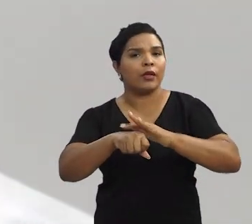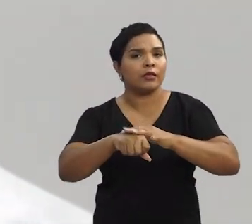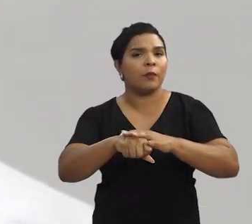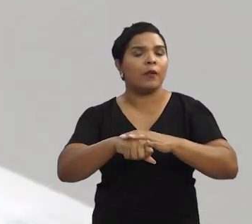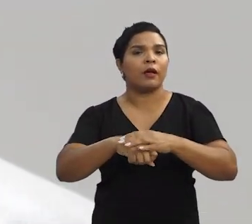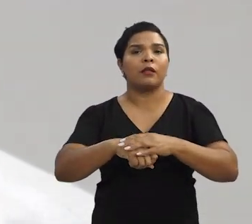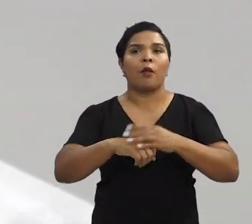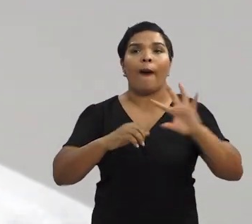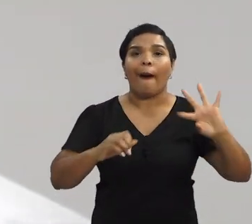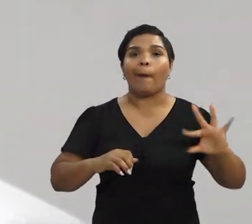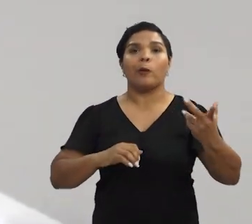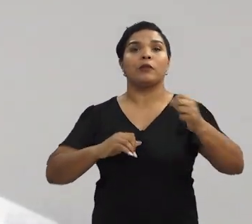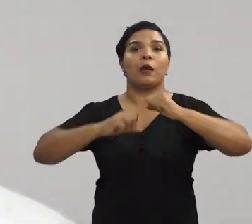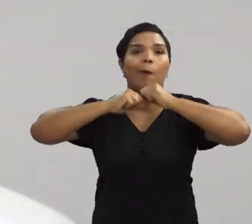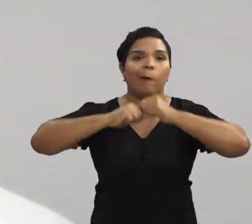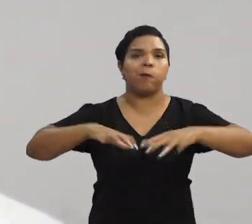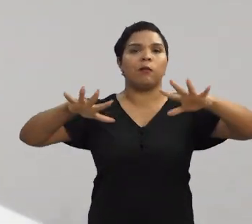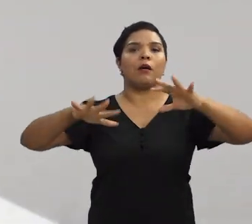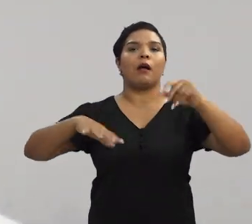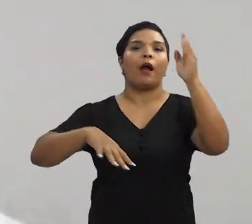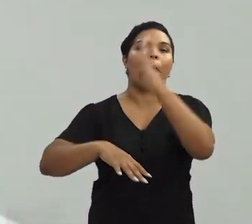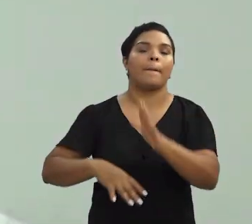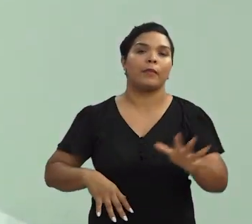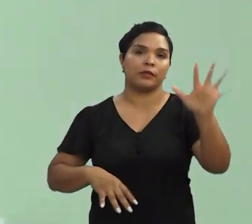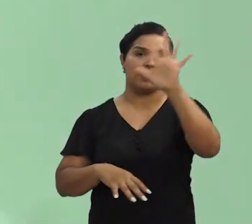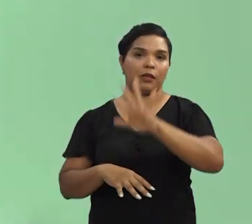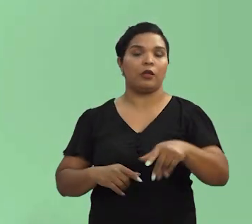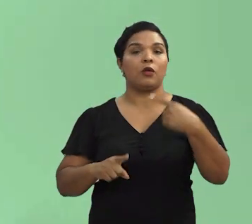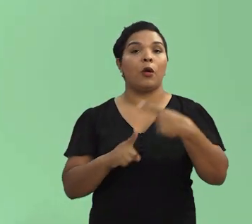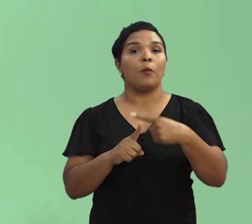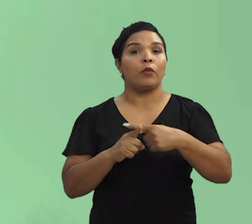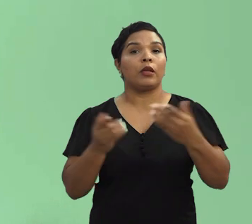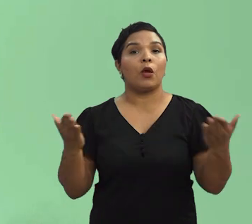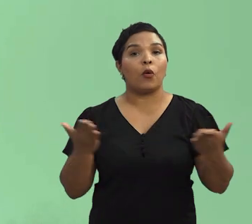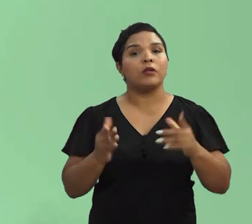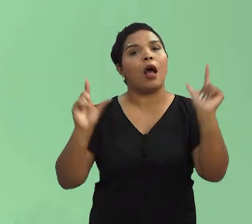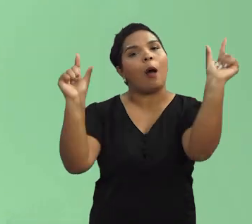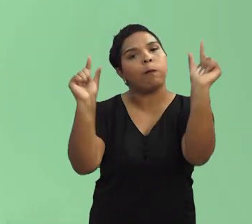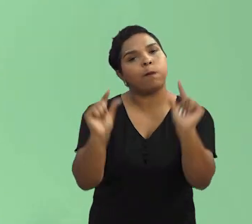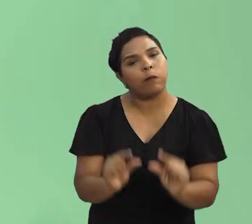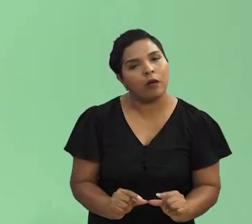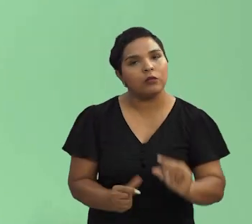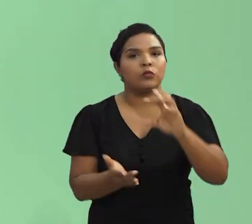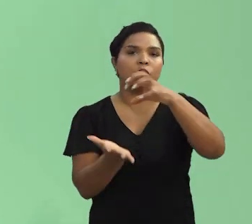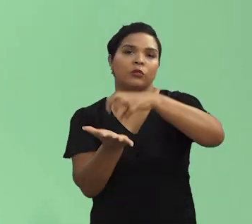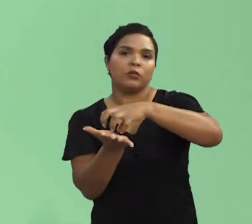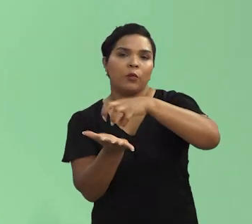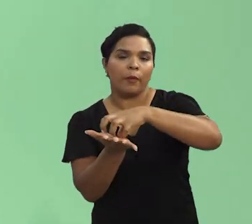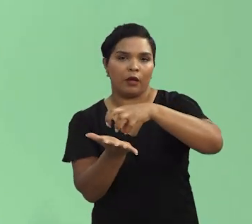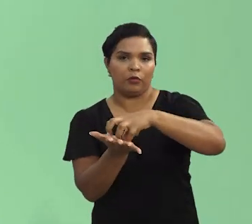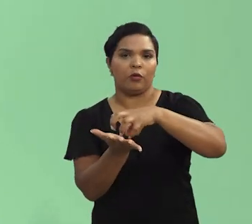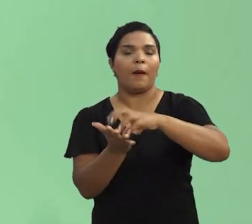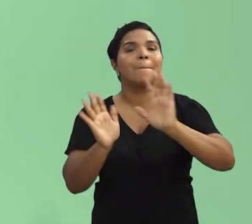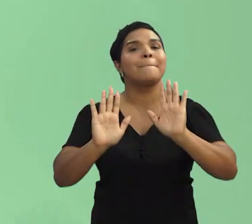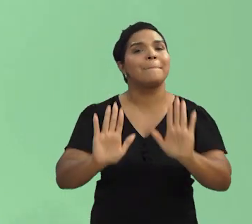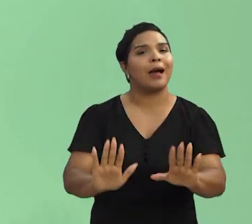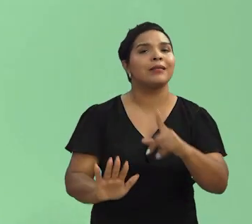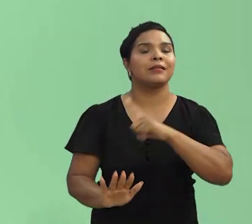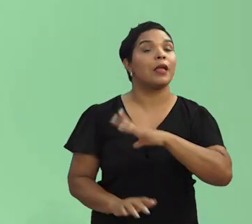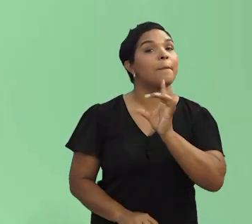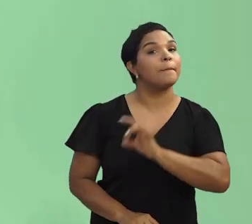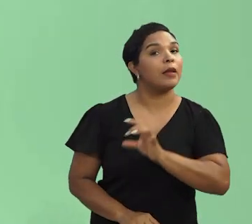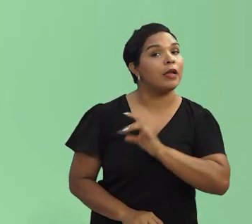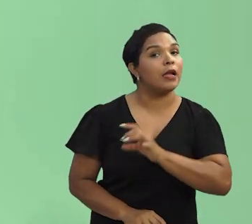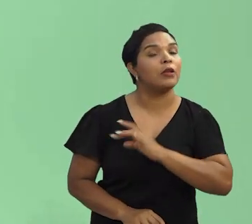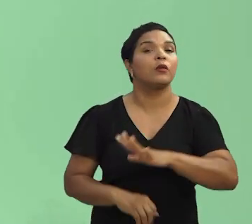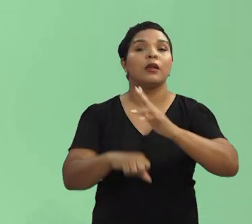que não aconteça nenhum surto a nível brasileiro. Porque hoje a gente tem a erradicação da doença urbana, mas a